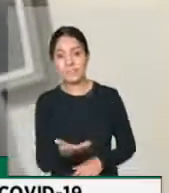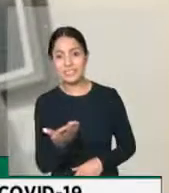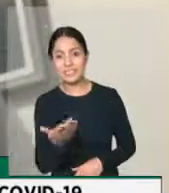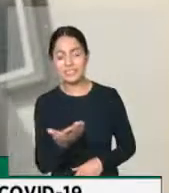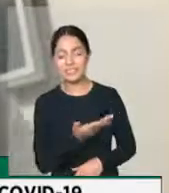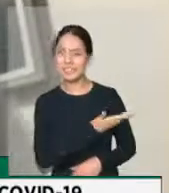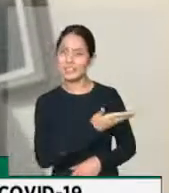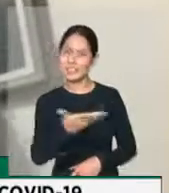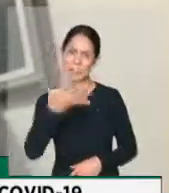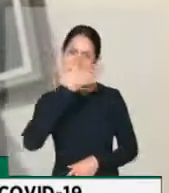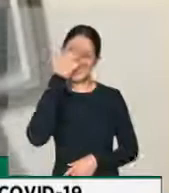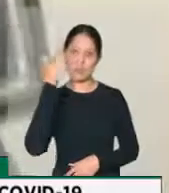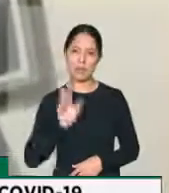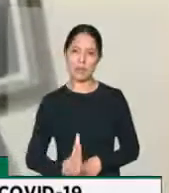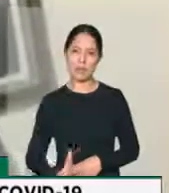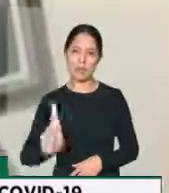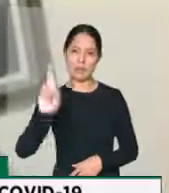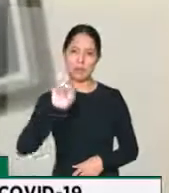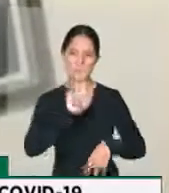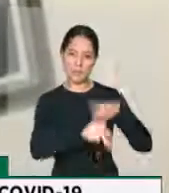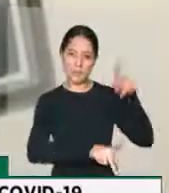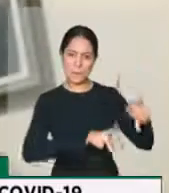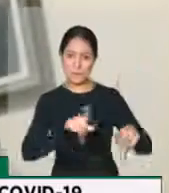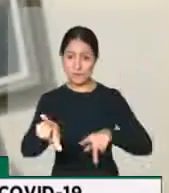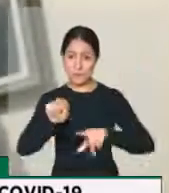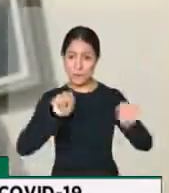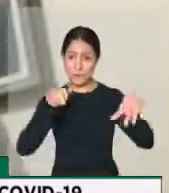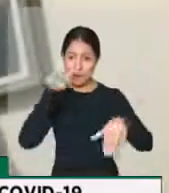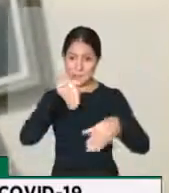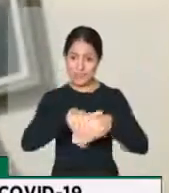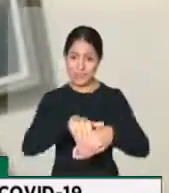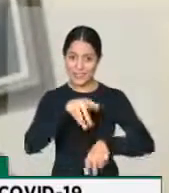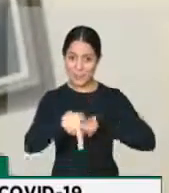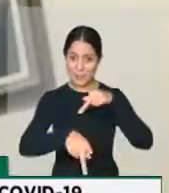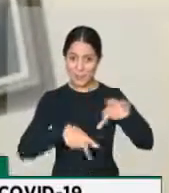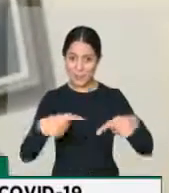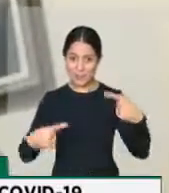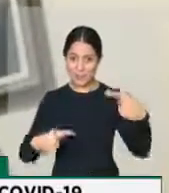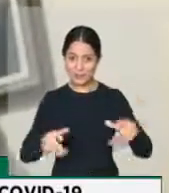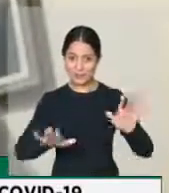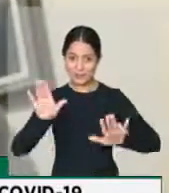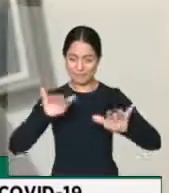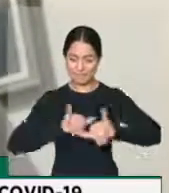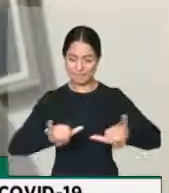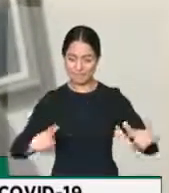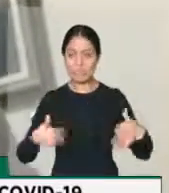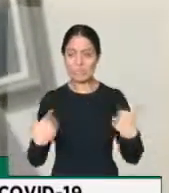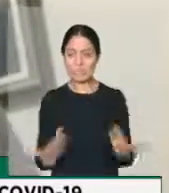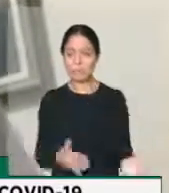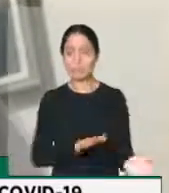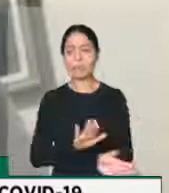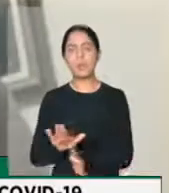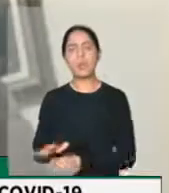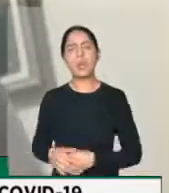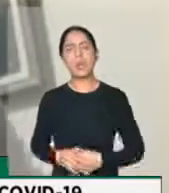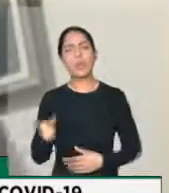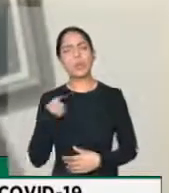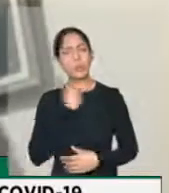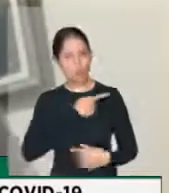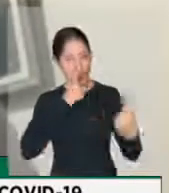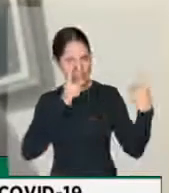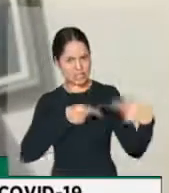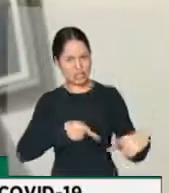senhores representantes do povo, escolhidos livremente pelo povo, olha, estávamos diante de um grande desafio.